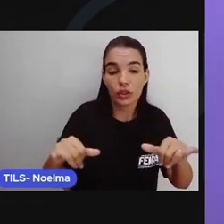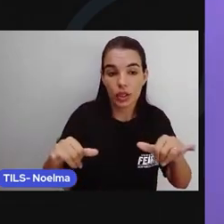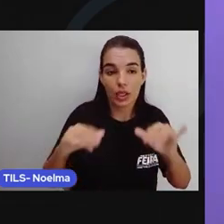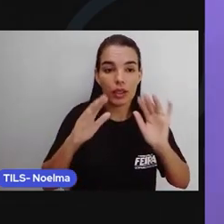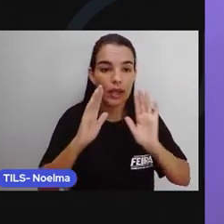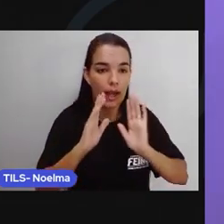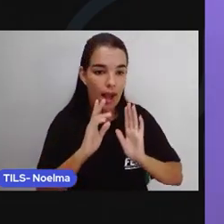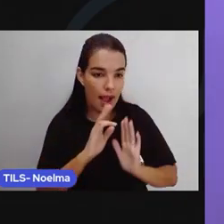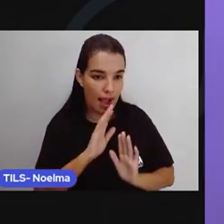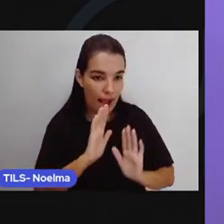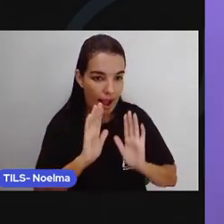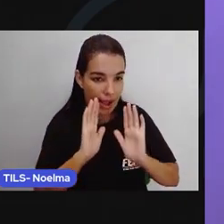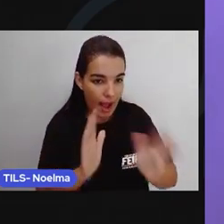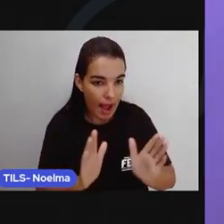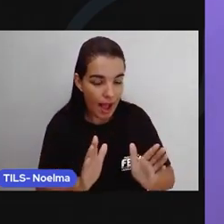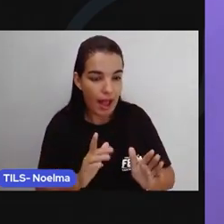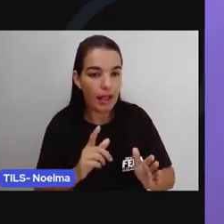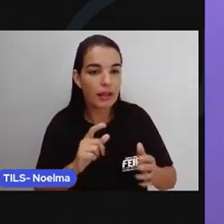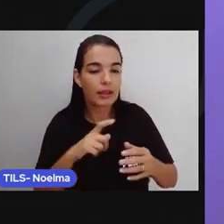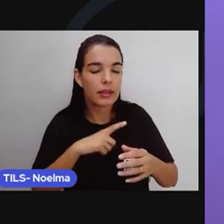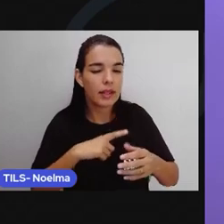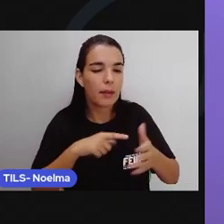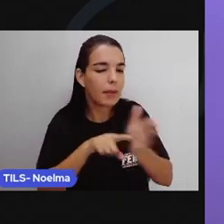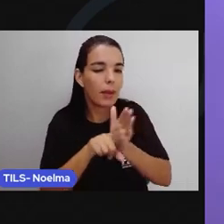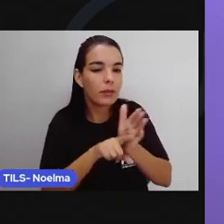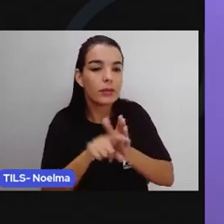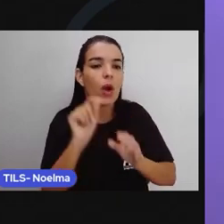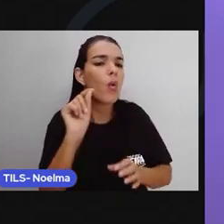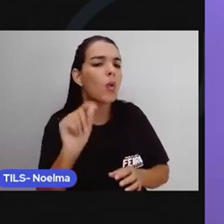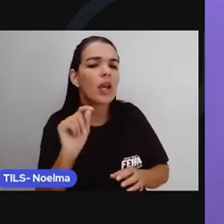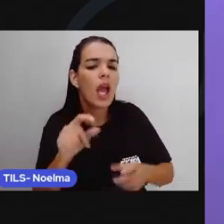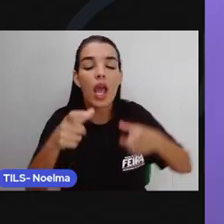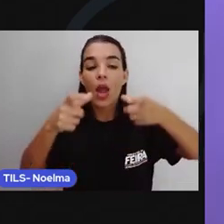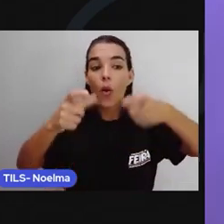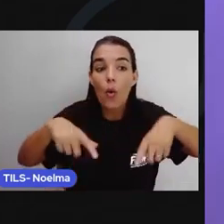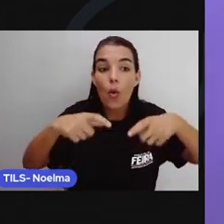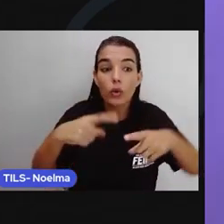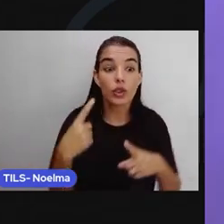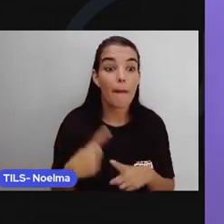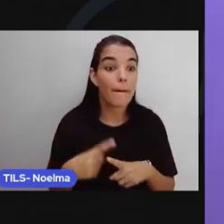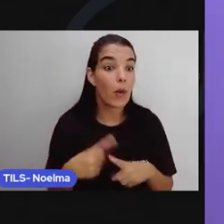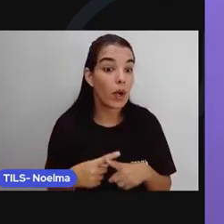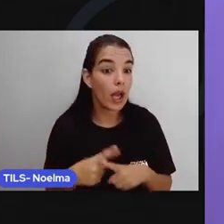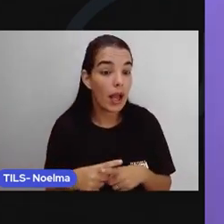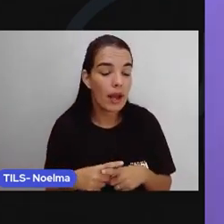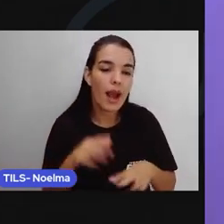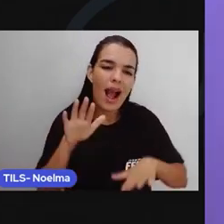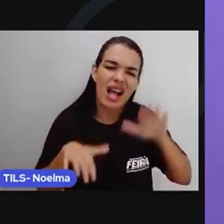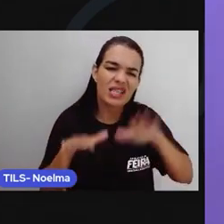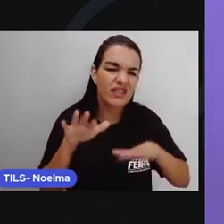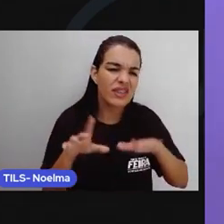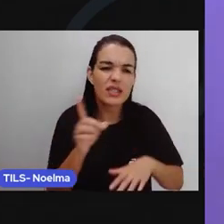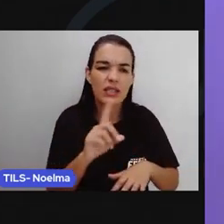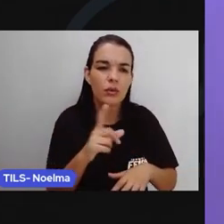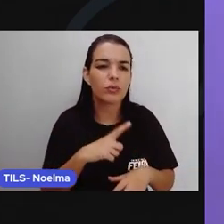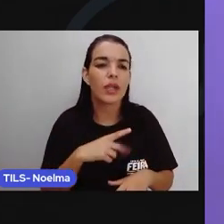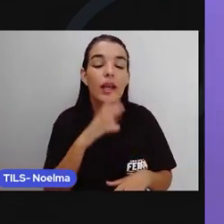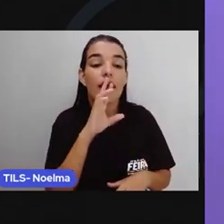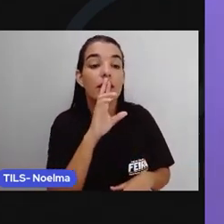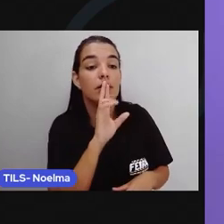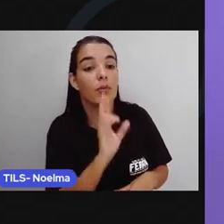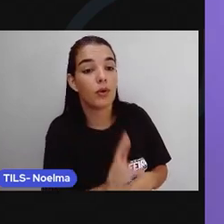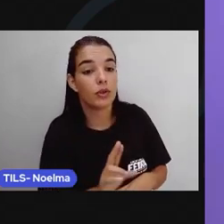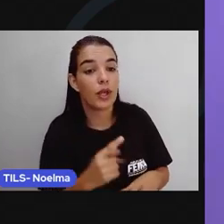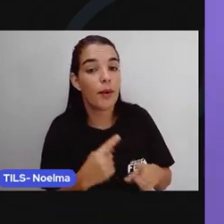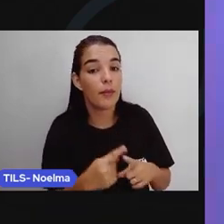outras perguntas, quem, o quê, onde, costumam ser respondidas, mas a pergunta por quê, às vezes, nem é respondida. Isso vai